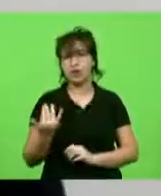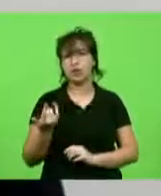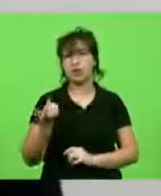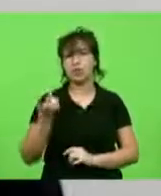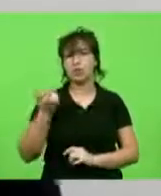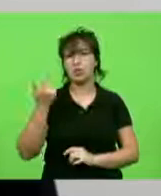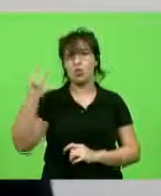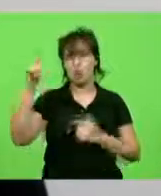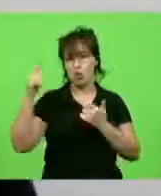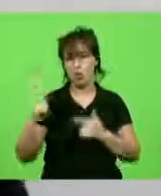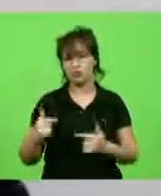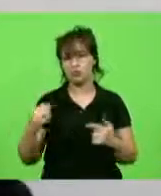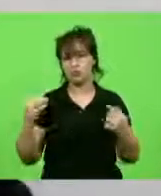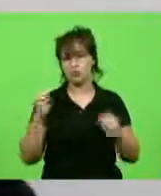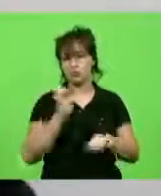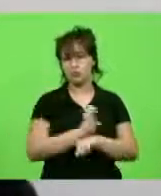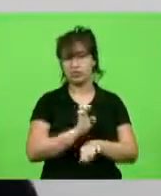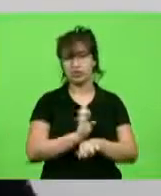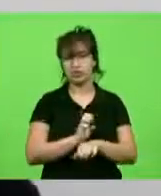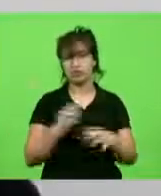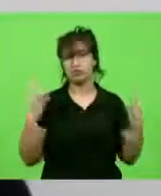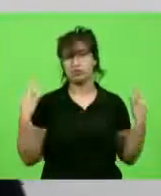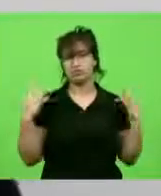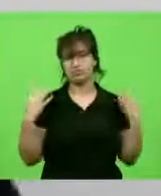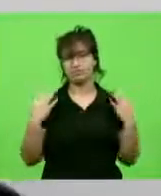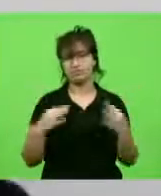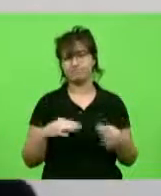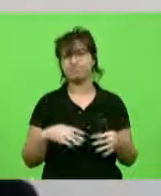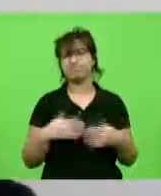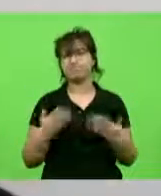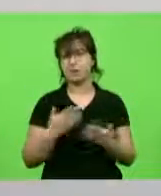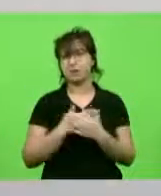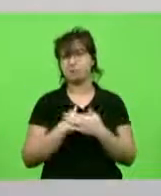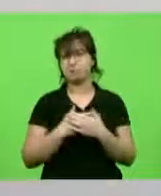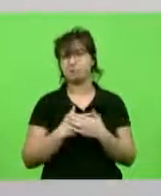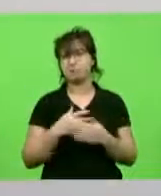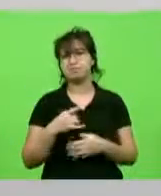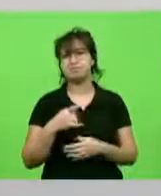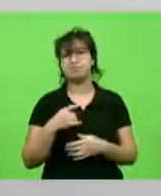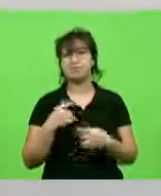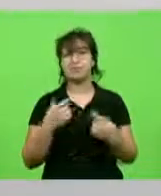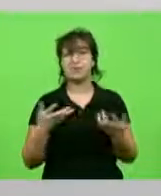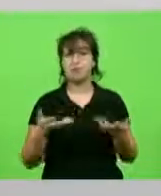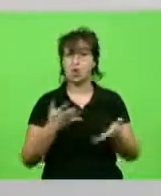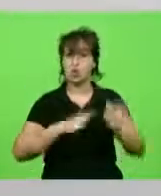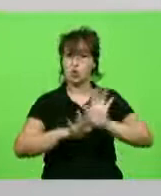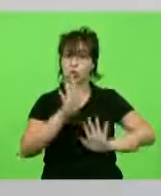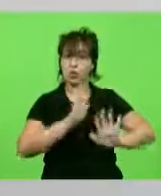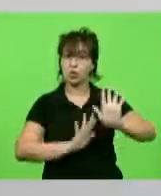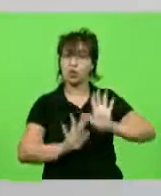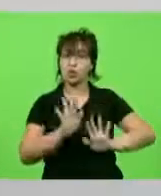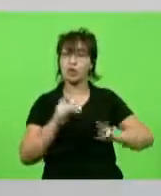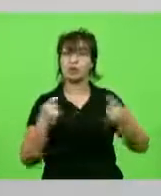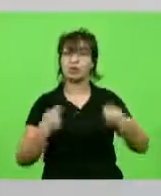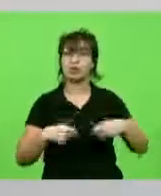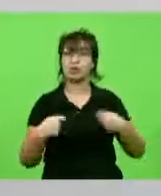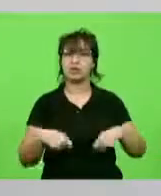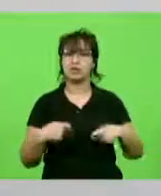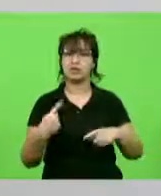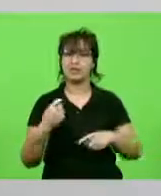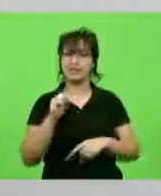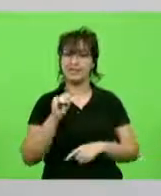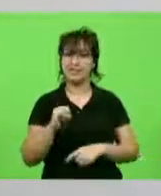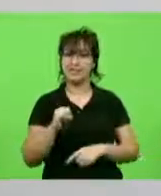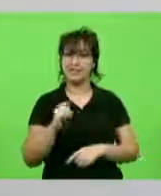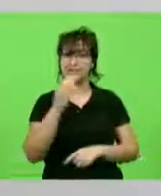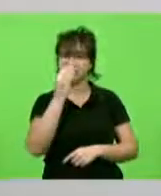esperamos que isto seja motivo de cuidados e não de acúmulo e não de aumento dos casos que